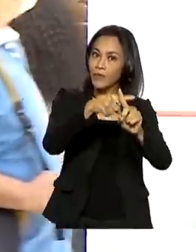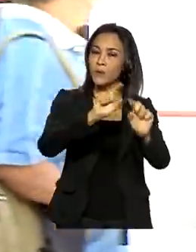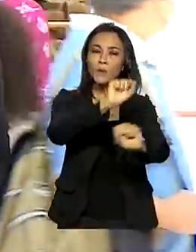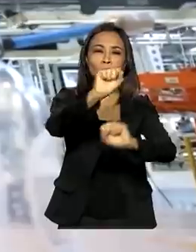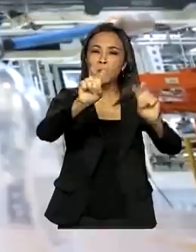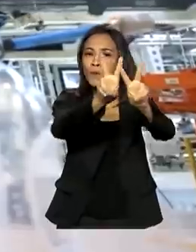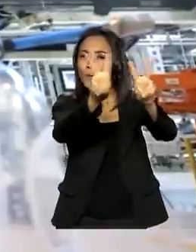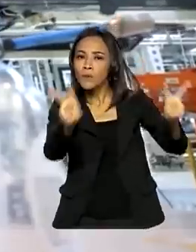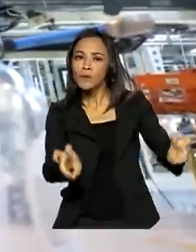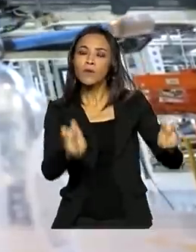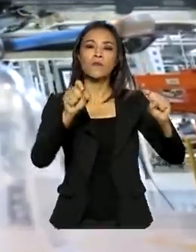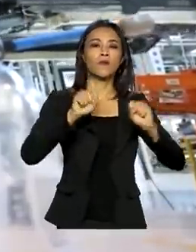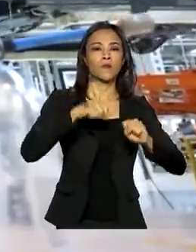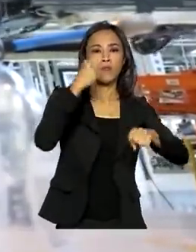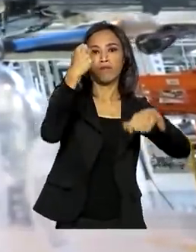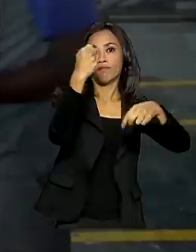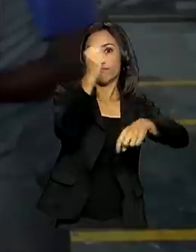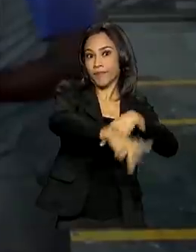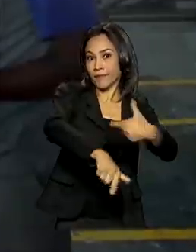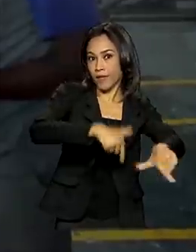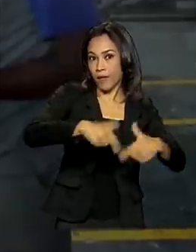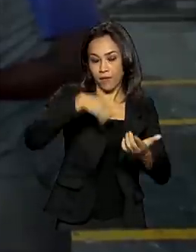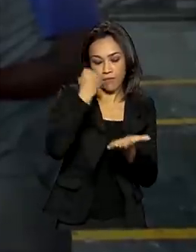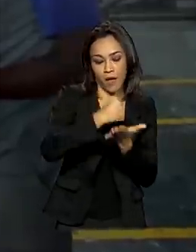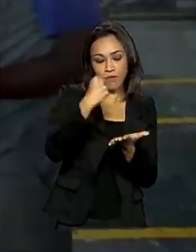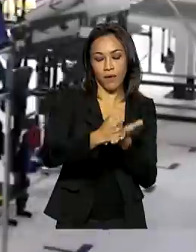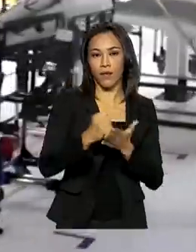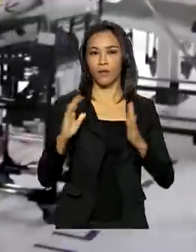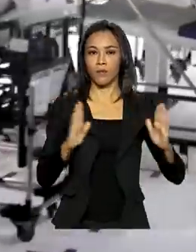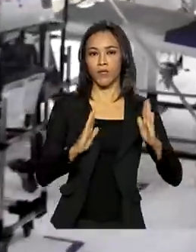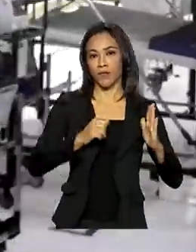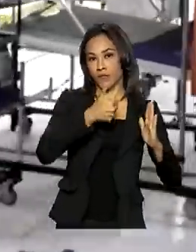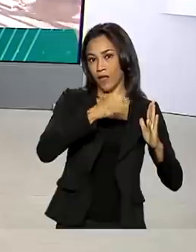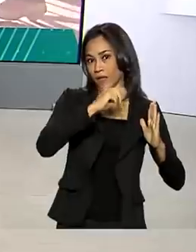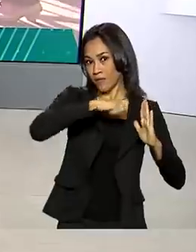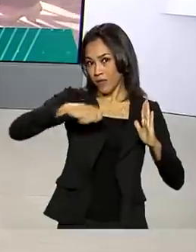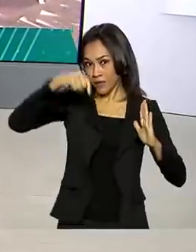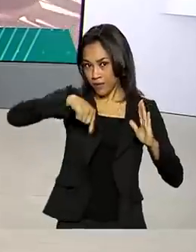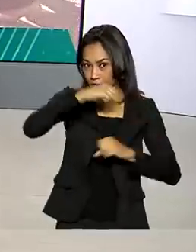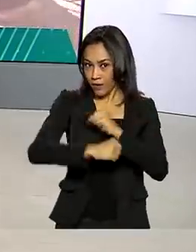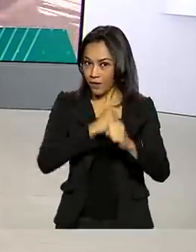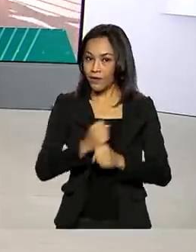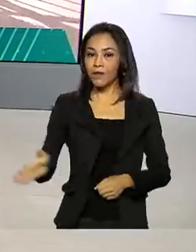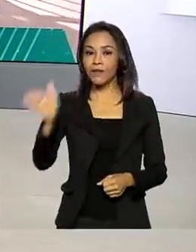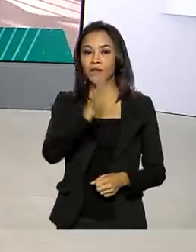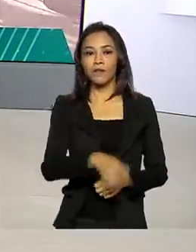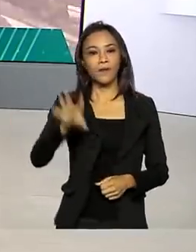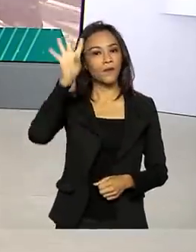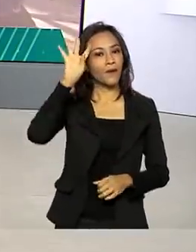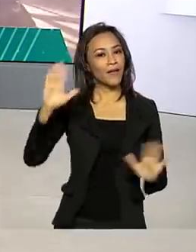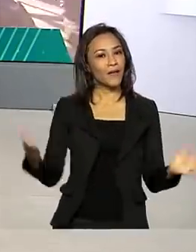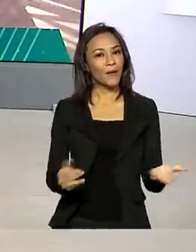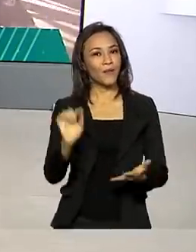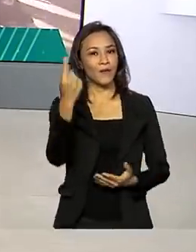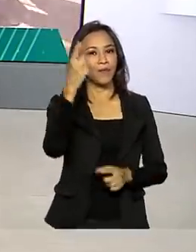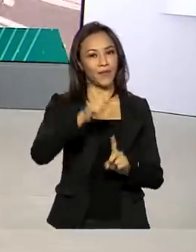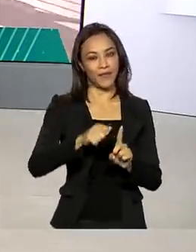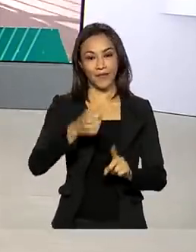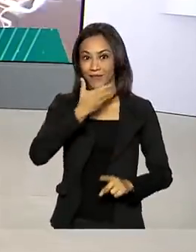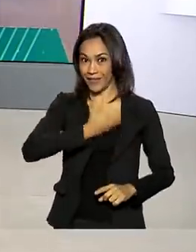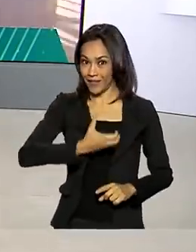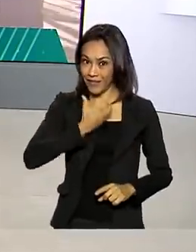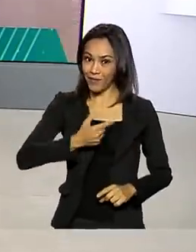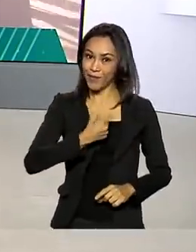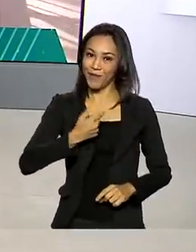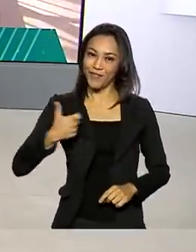empregos com carteira assinada nos 10 primeiros meses deste ano. Quarta-feira, hoje, 1º de dezembro